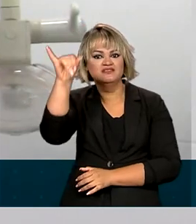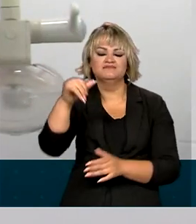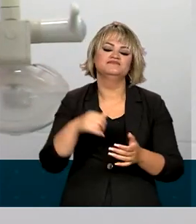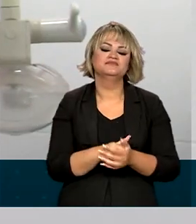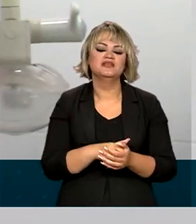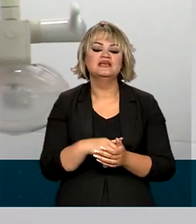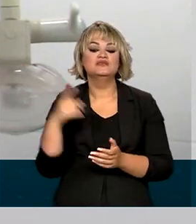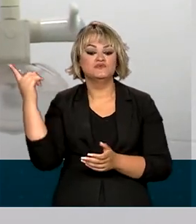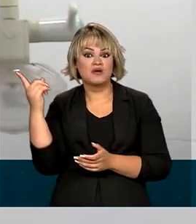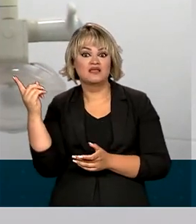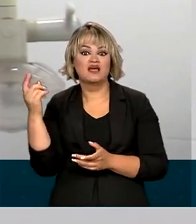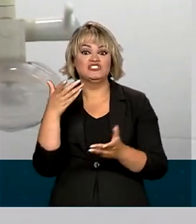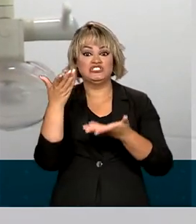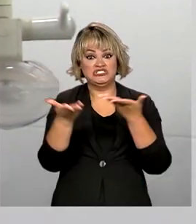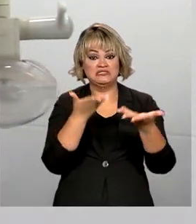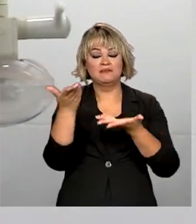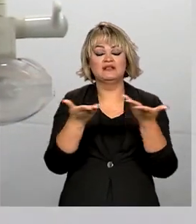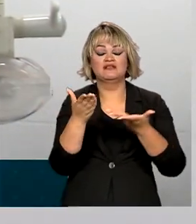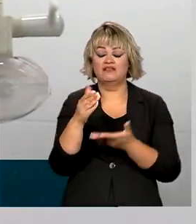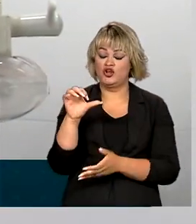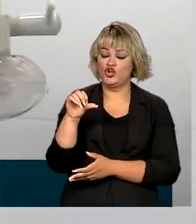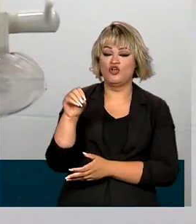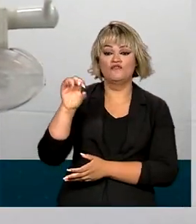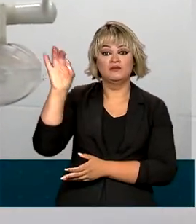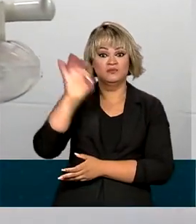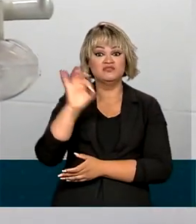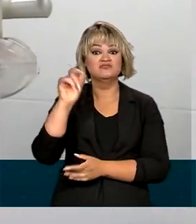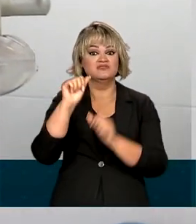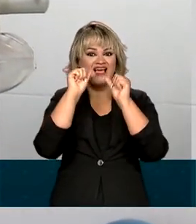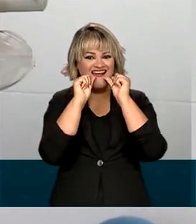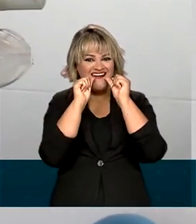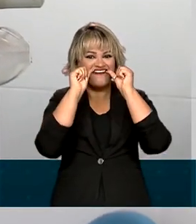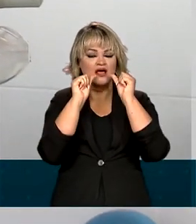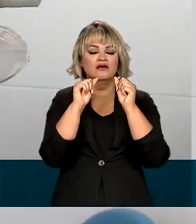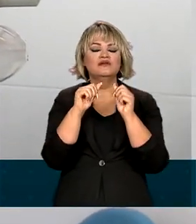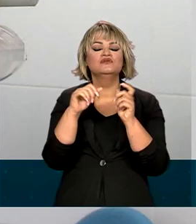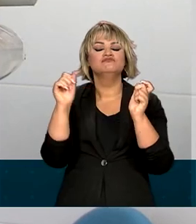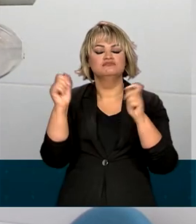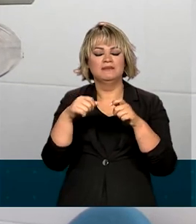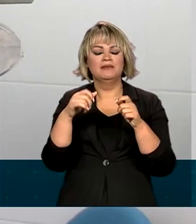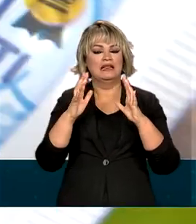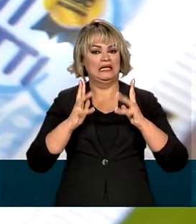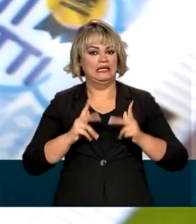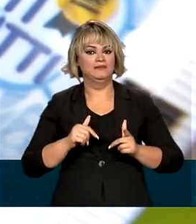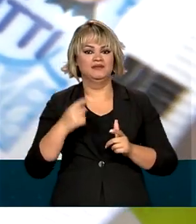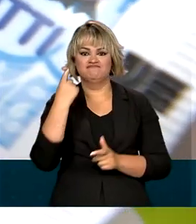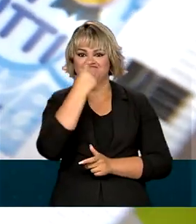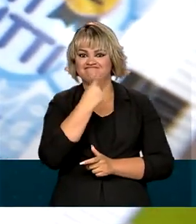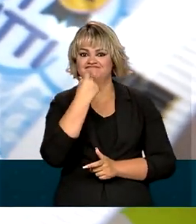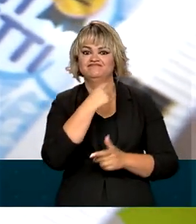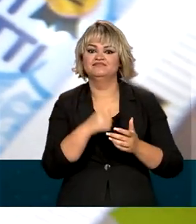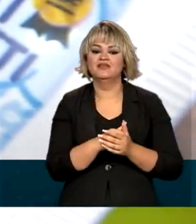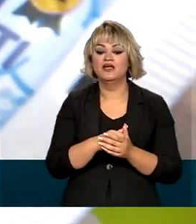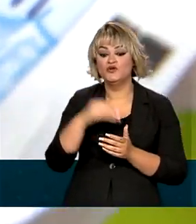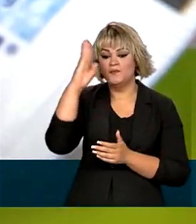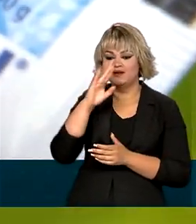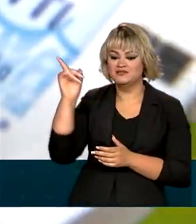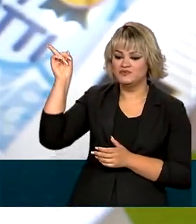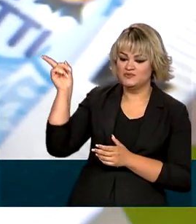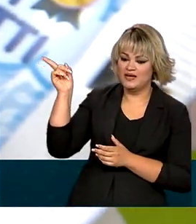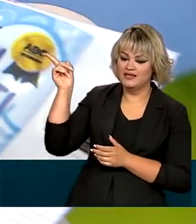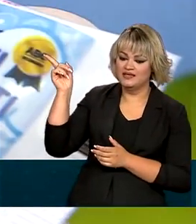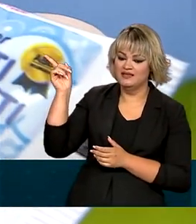diminuir a incidência em 90% se você usar e associar a dar uma boa higiene bucal. No Brasil, o flúor foi